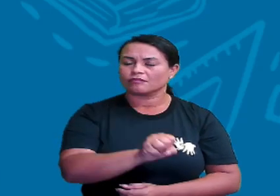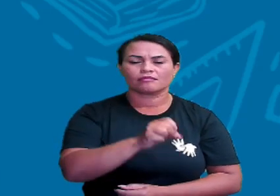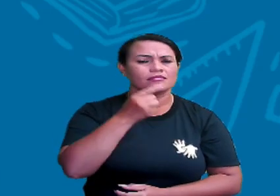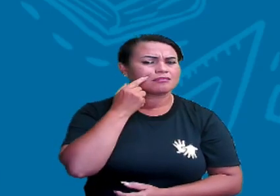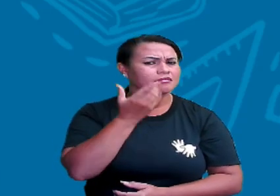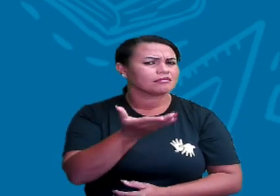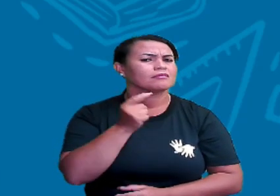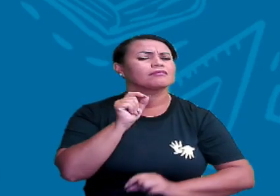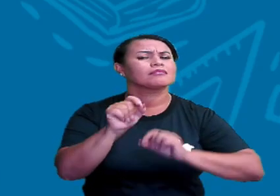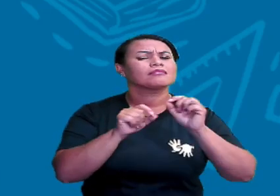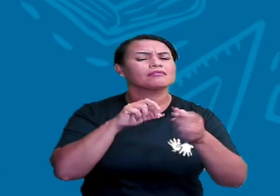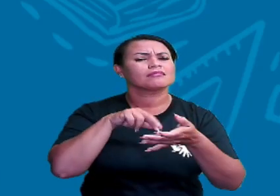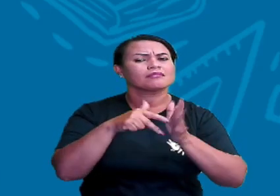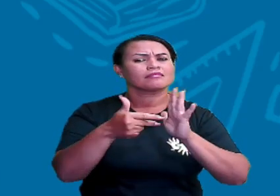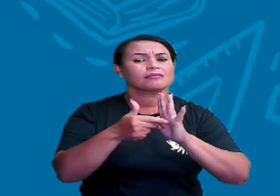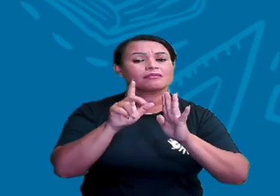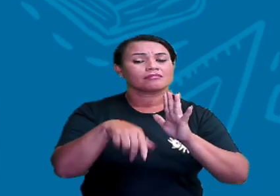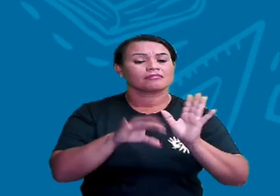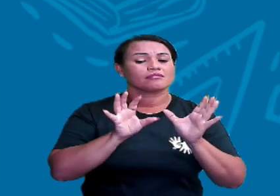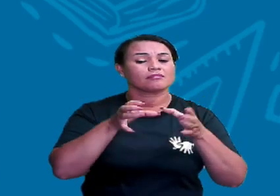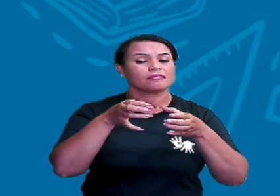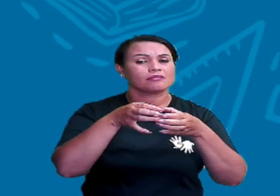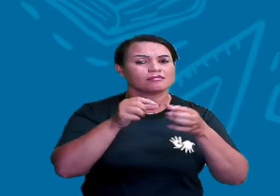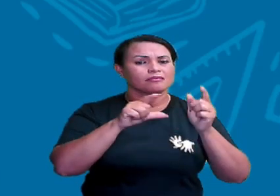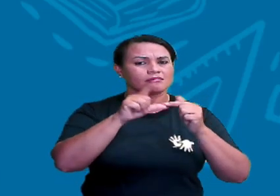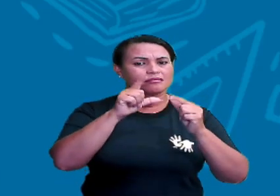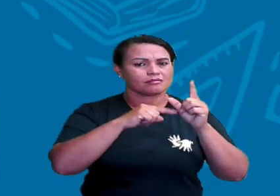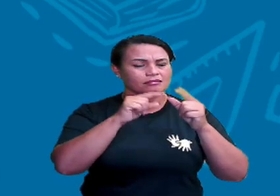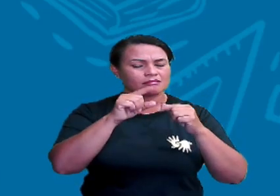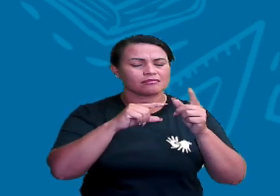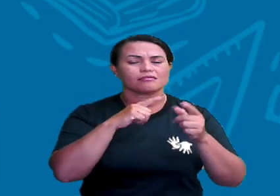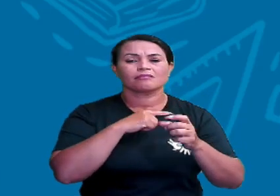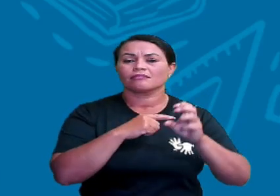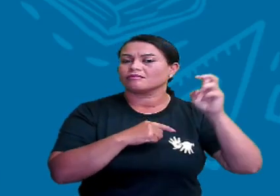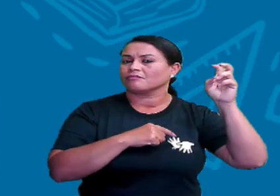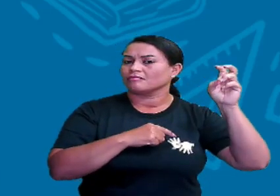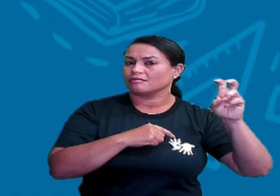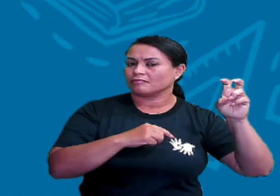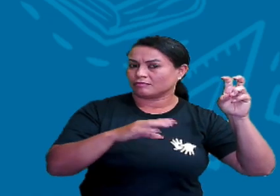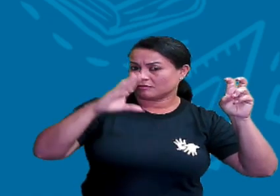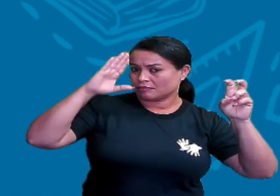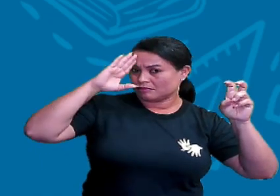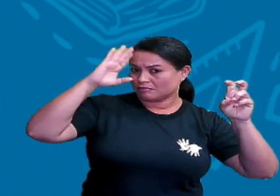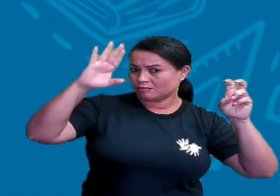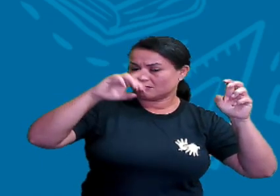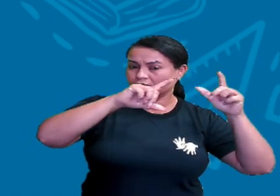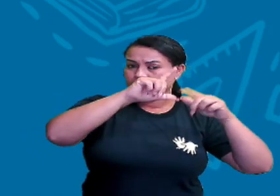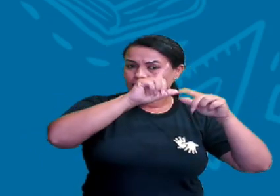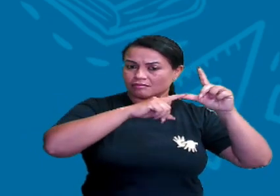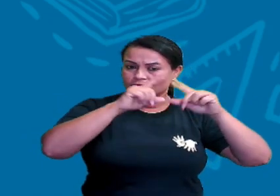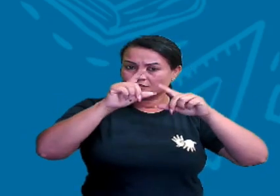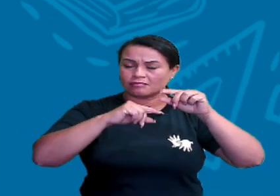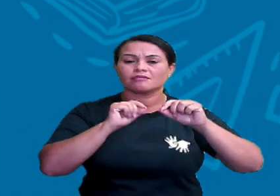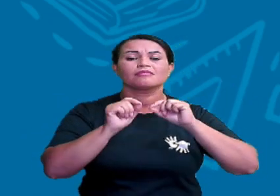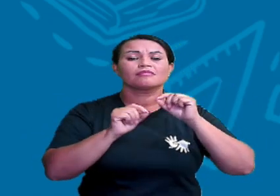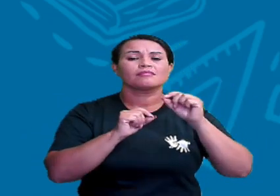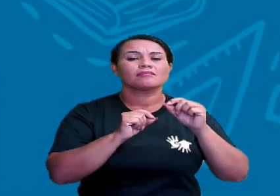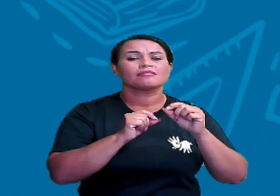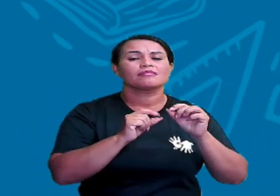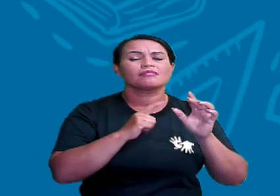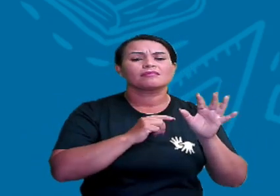O Cruzeiro do Sul é uma constelação formada por cinco estrelas principais com o formato